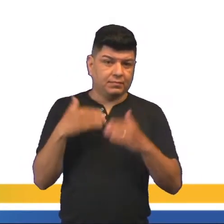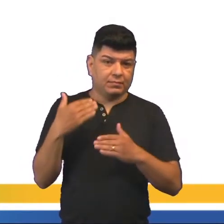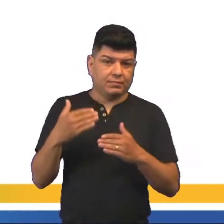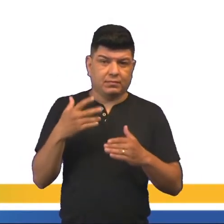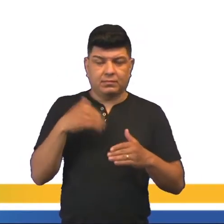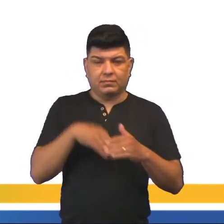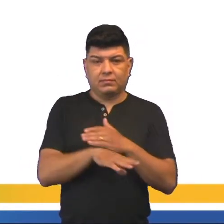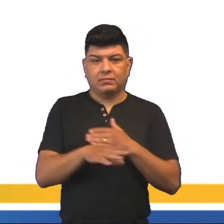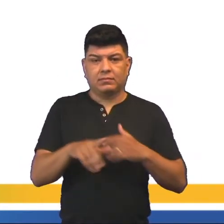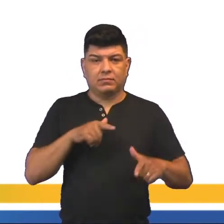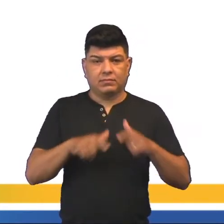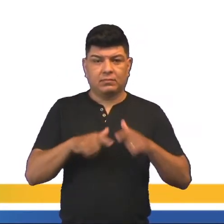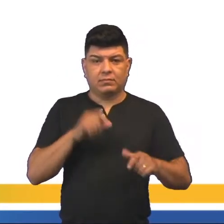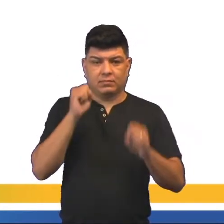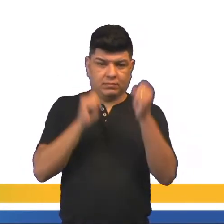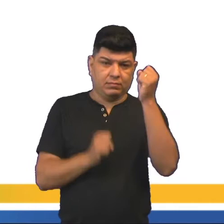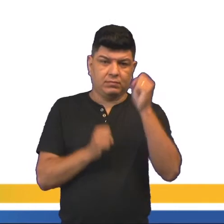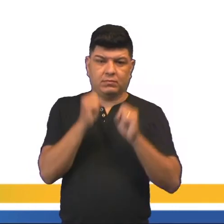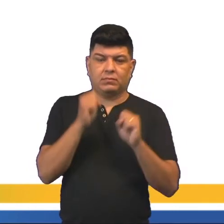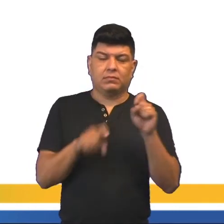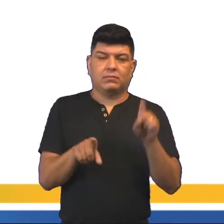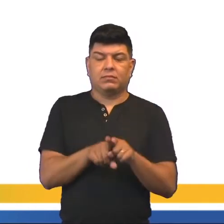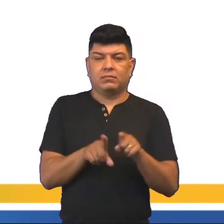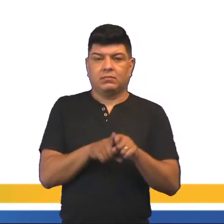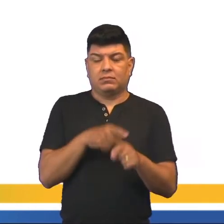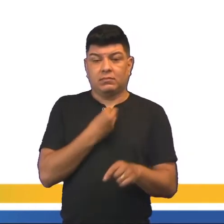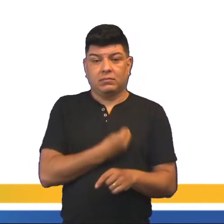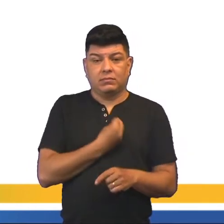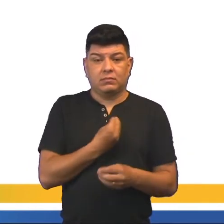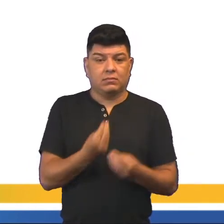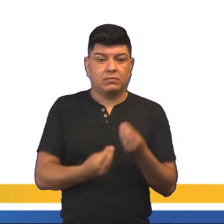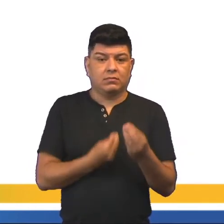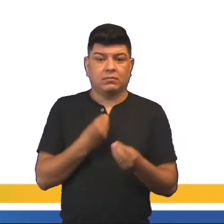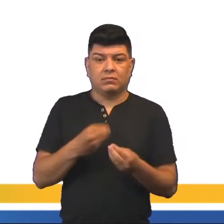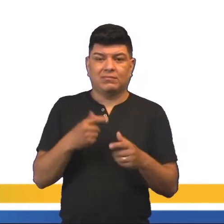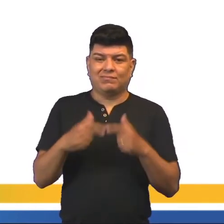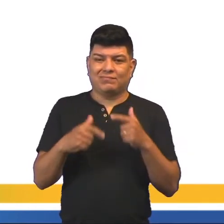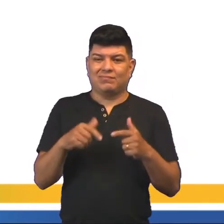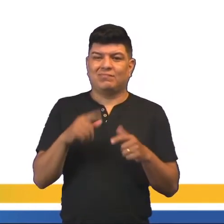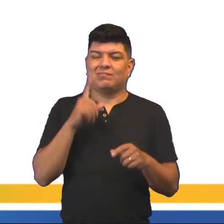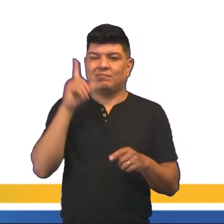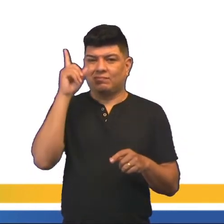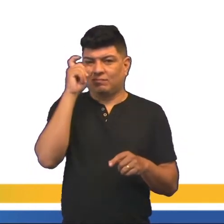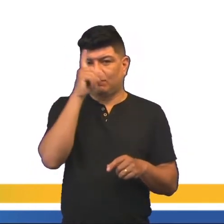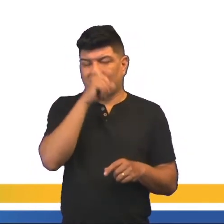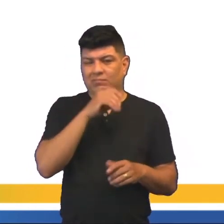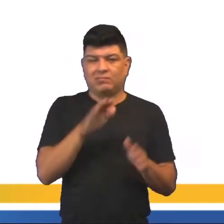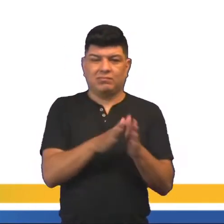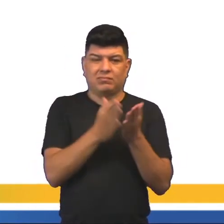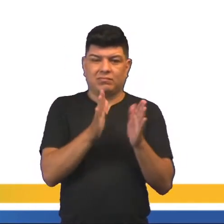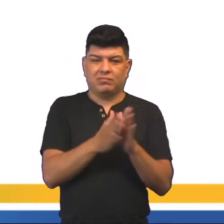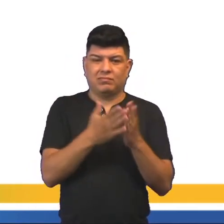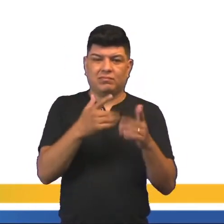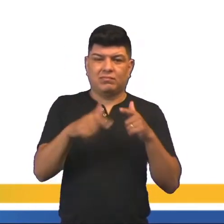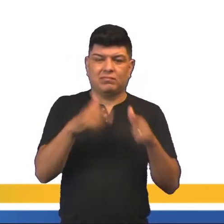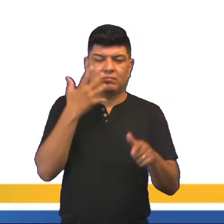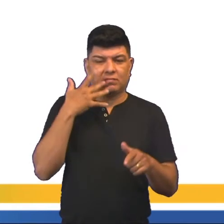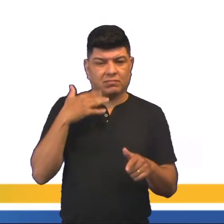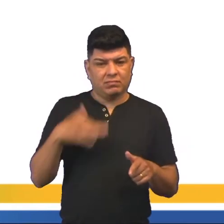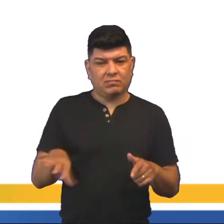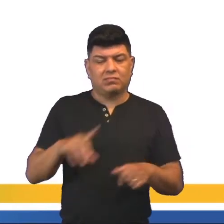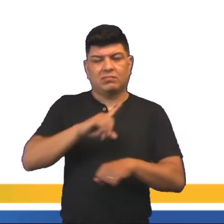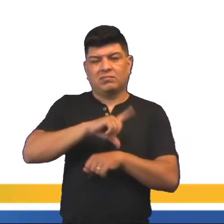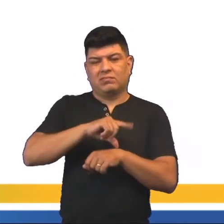confinamento dos operários nas fábricas, as condições de vida e de trabalho precárias, miséria, trabalho infantil,